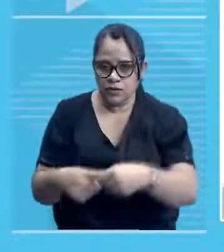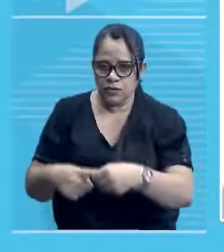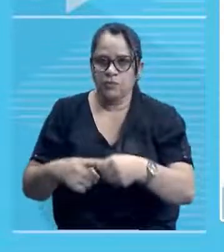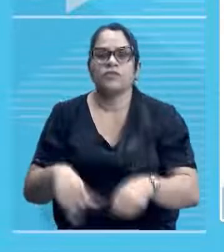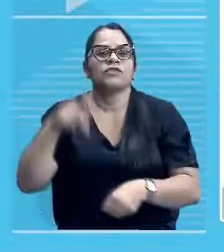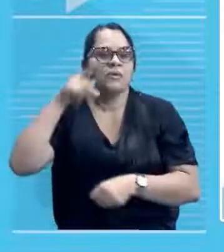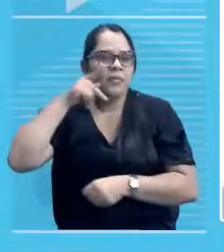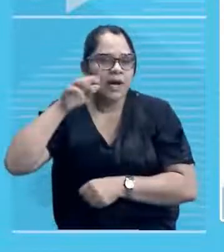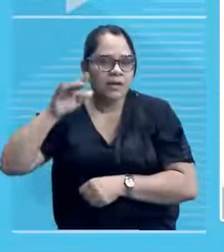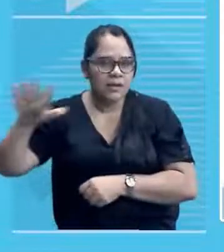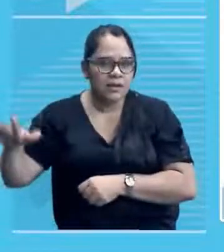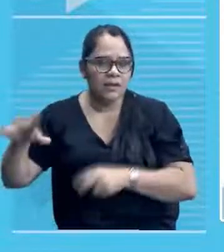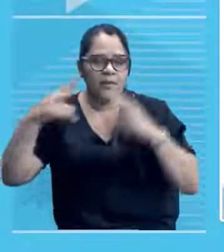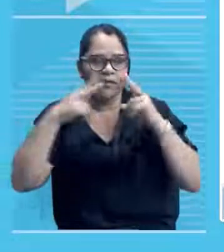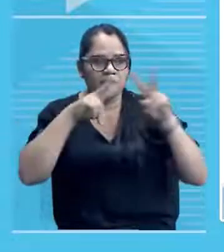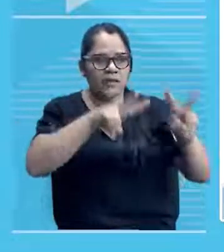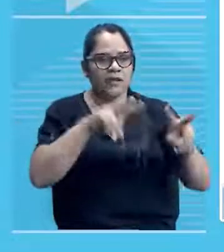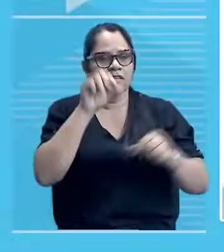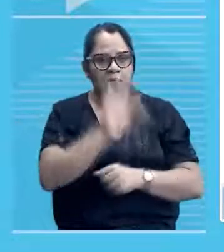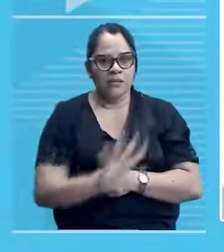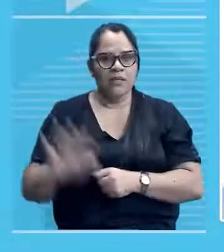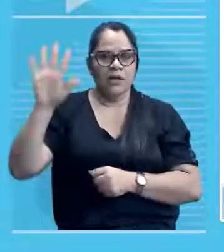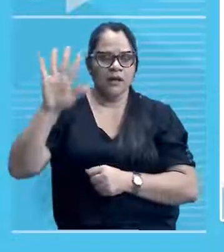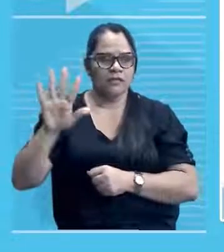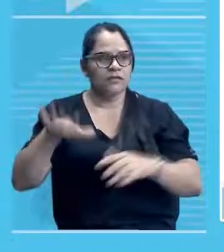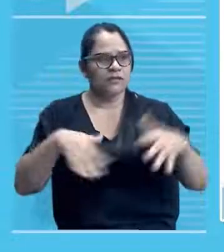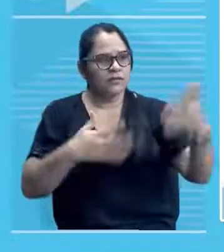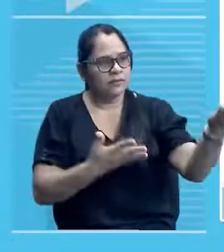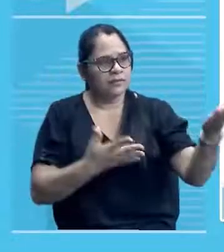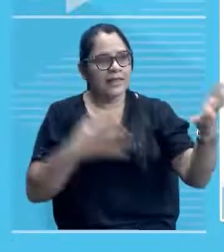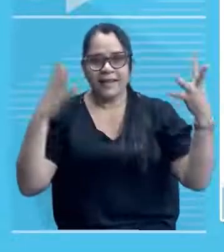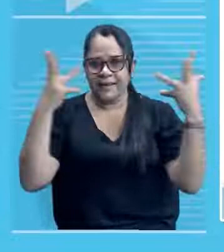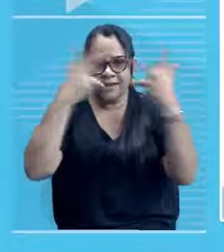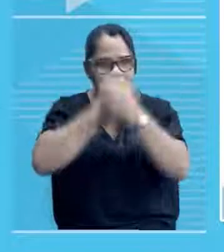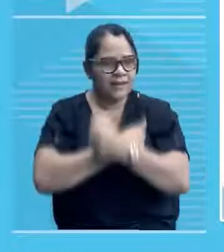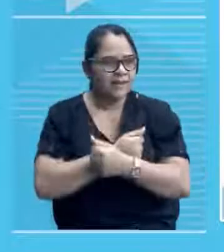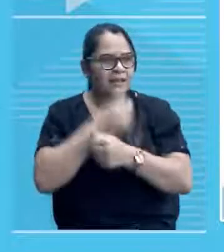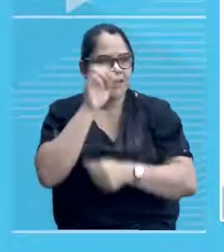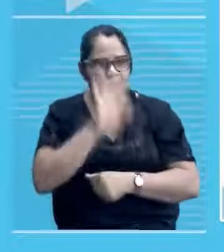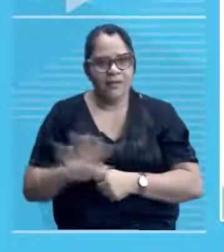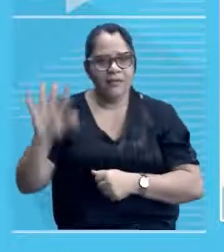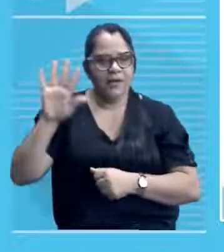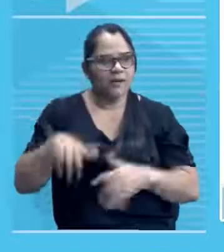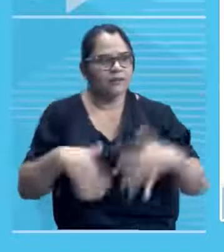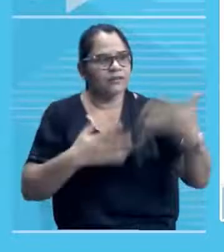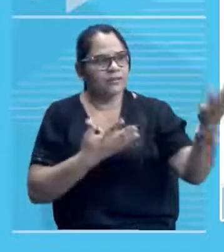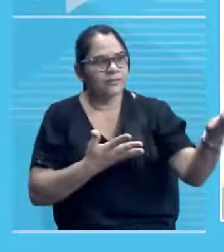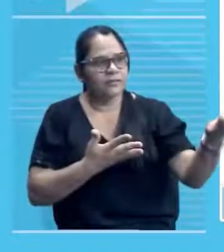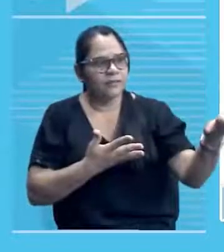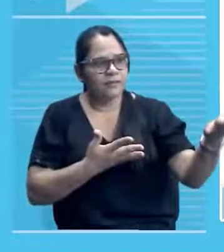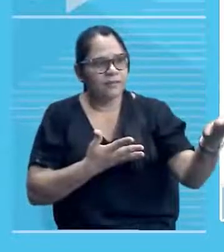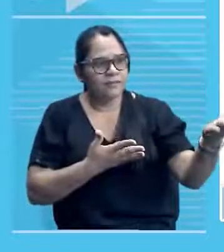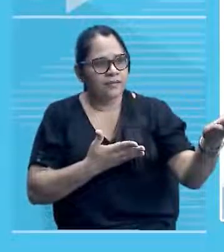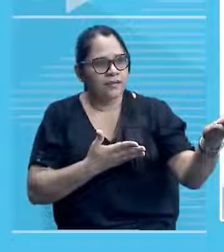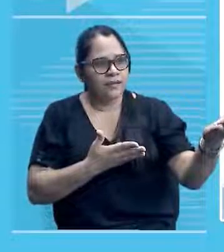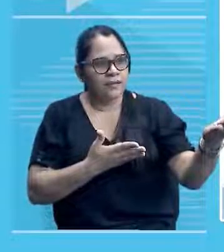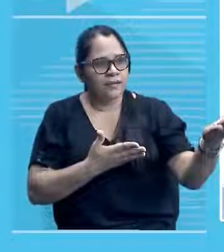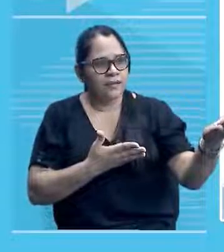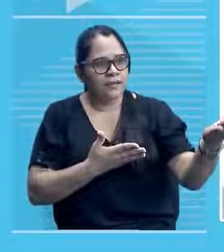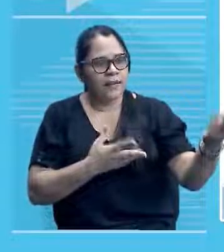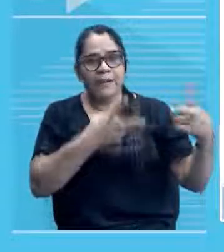você vê essa imagem que vocês estão observando aí. Uma imagem muito bonita, né? Então, você pode verificar que há produtos